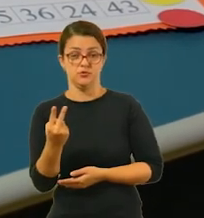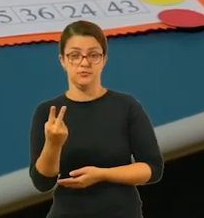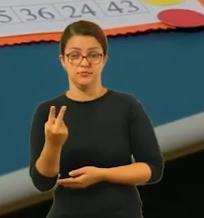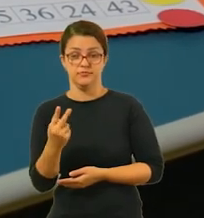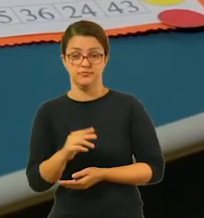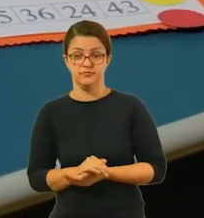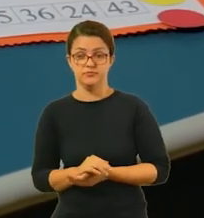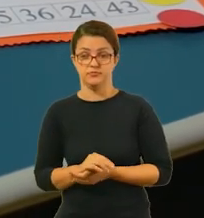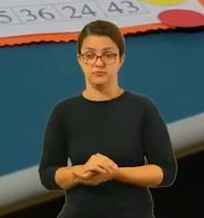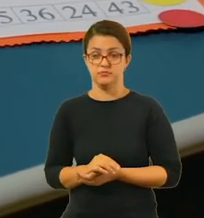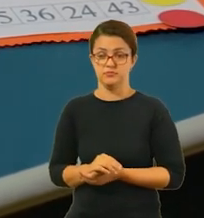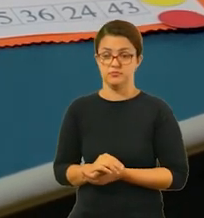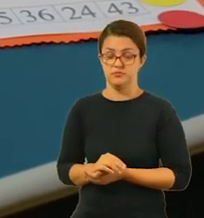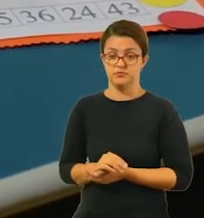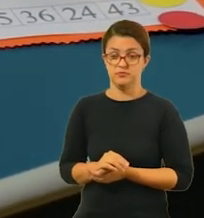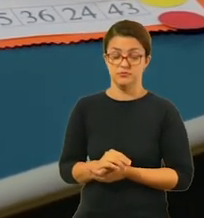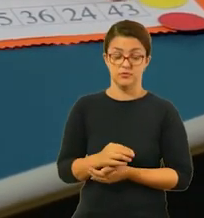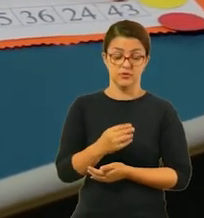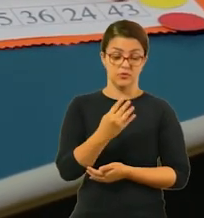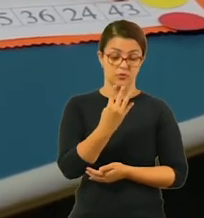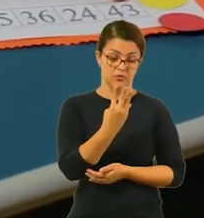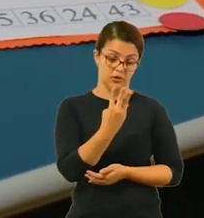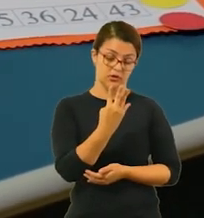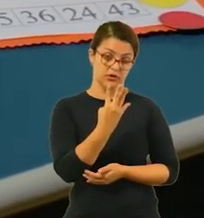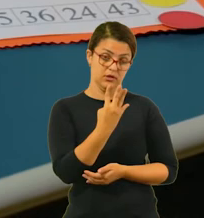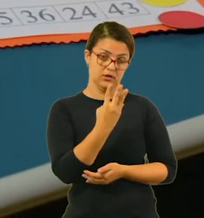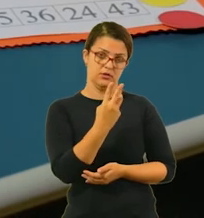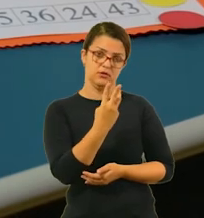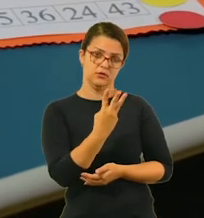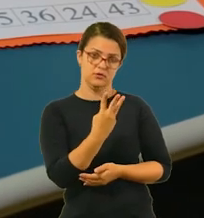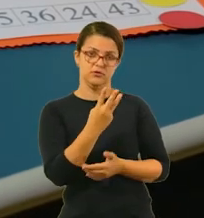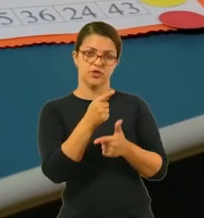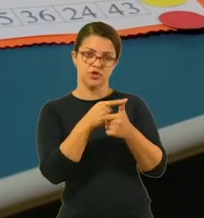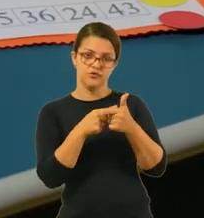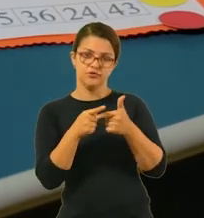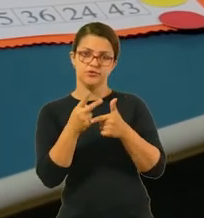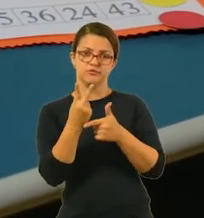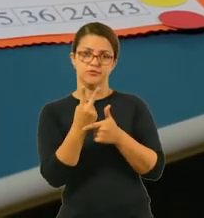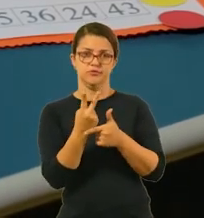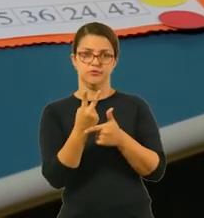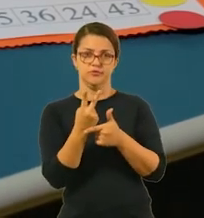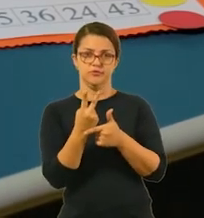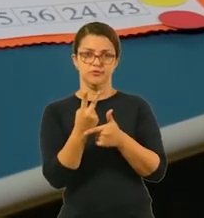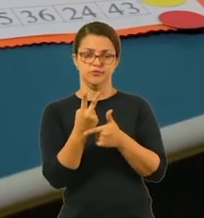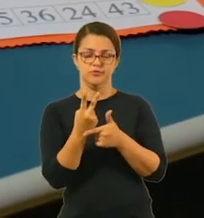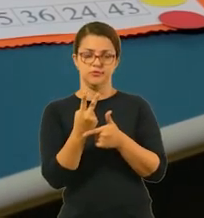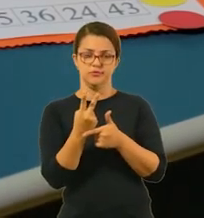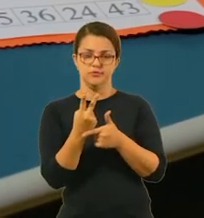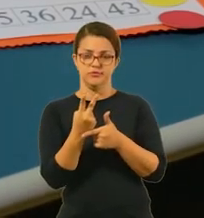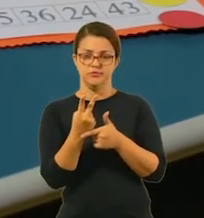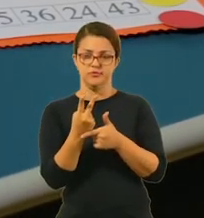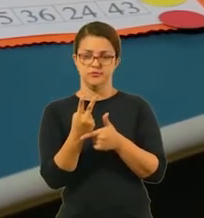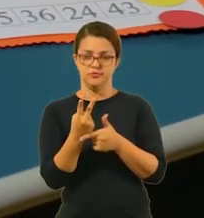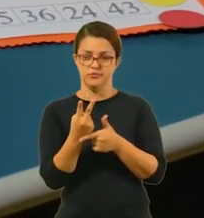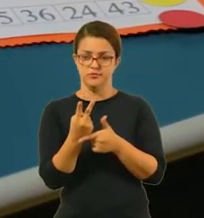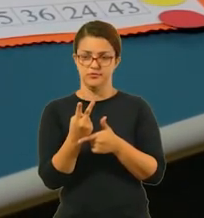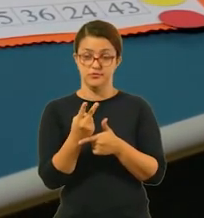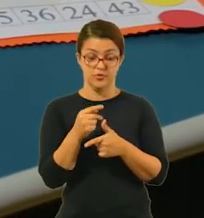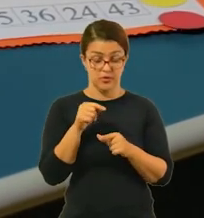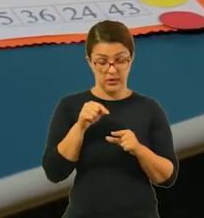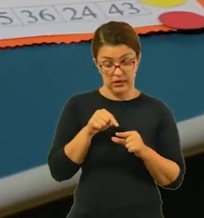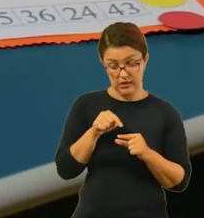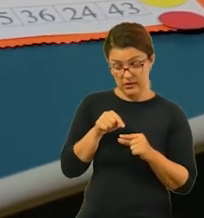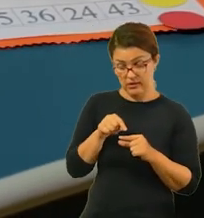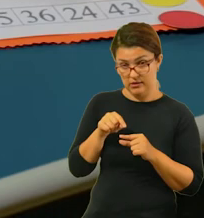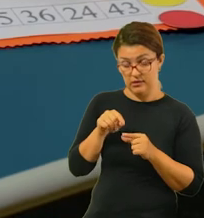tá? Nesse caso, ele vai ter que dividir 43 por 2, que é o número que caiu no dado, tá? Então, o